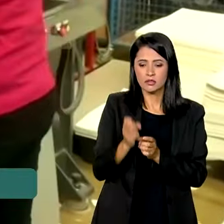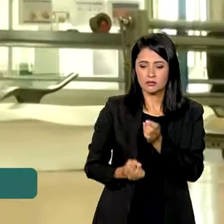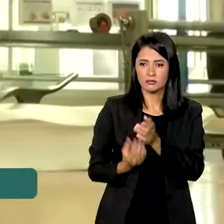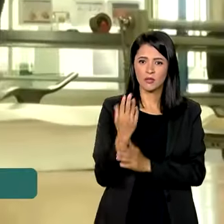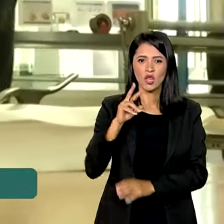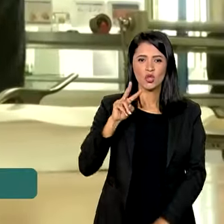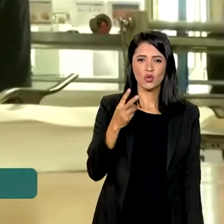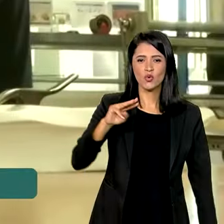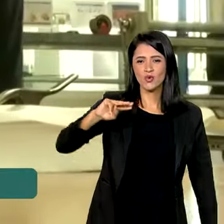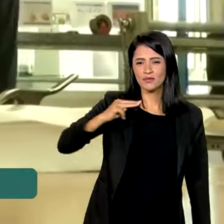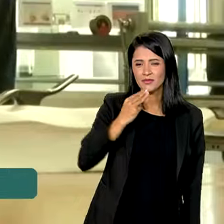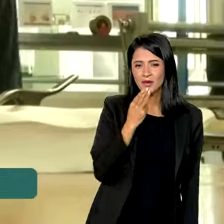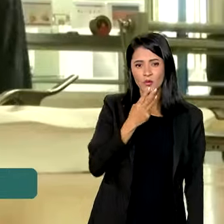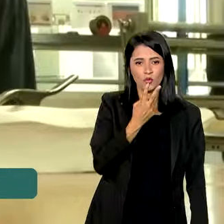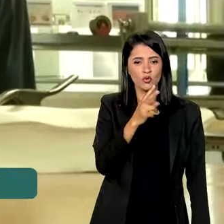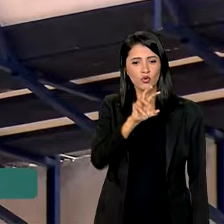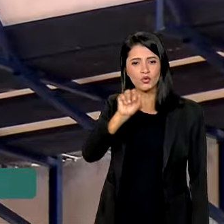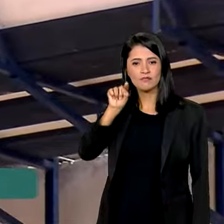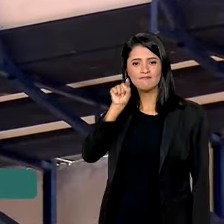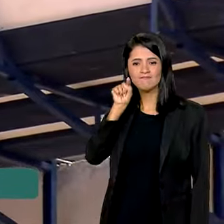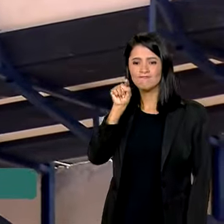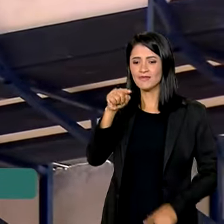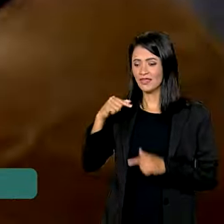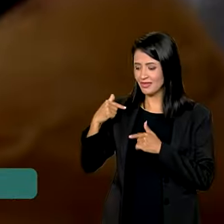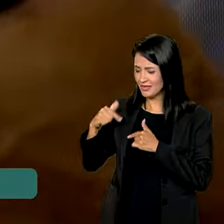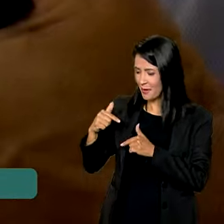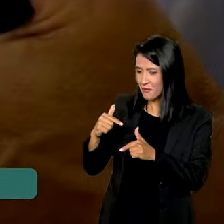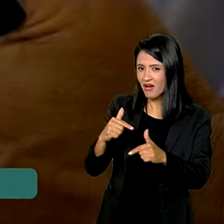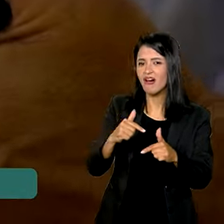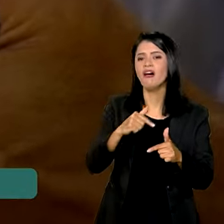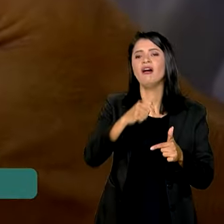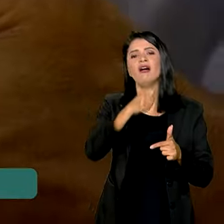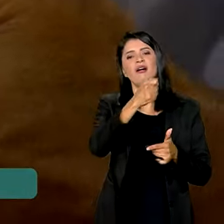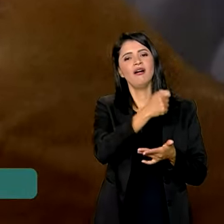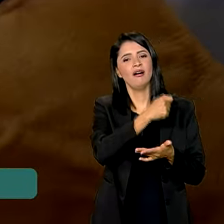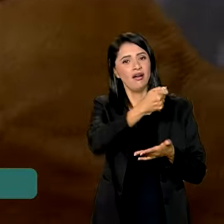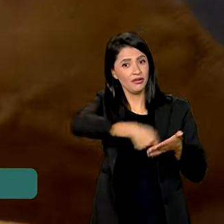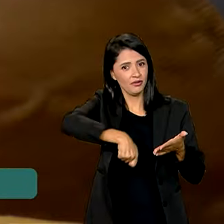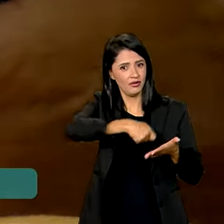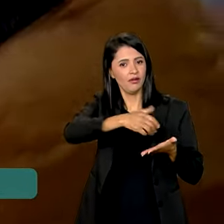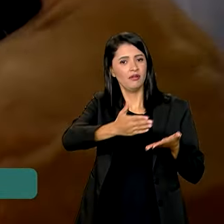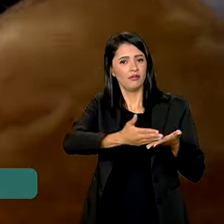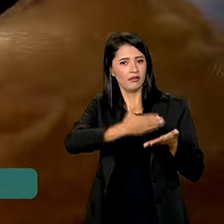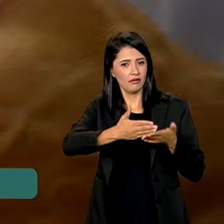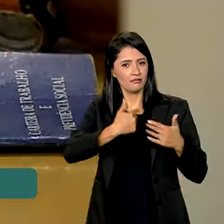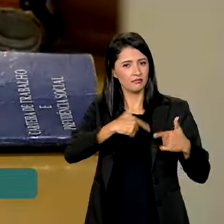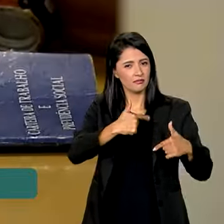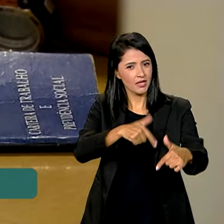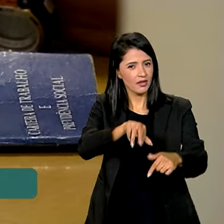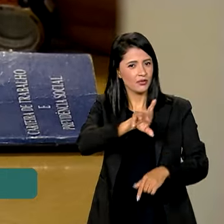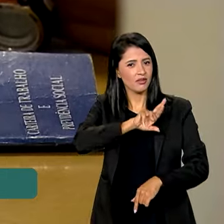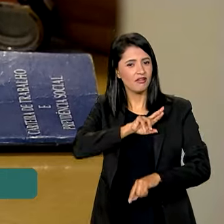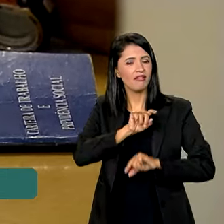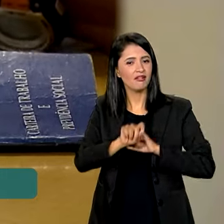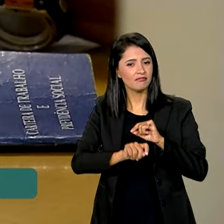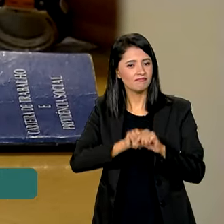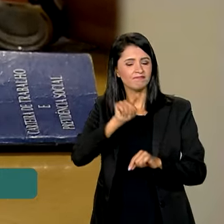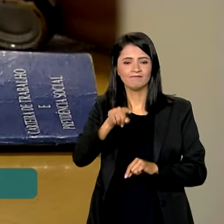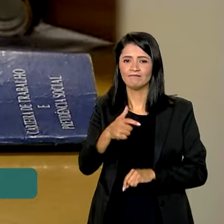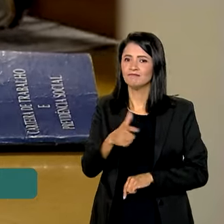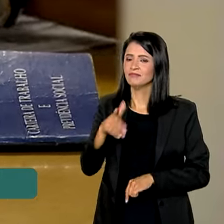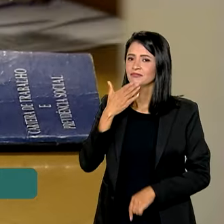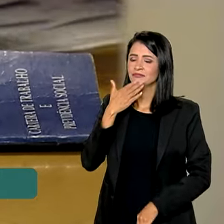2 milhões e 200 mil empregos com carteira assinada. E o resultado é o